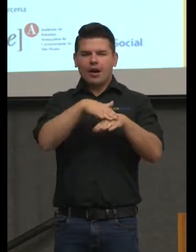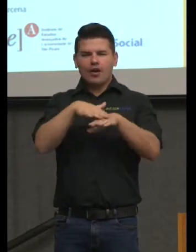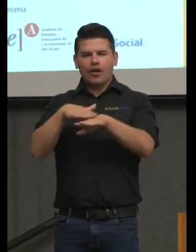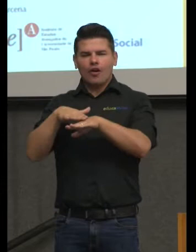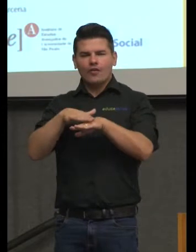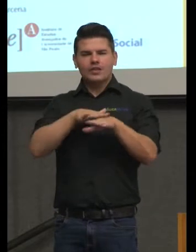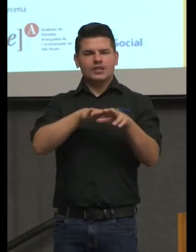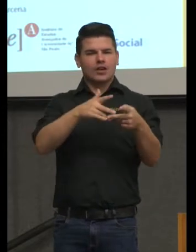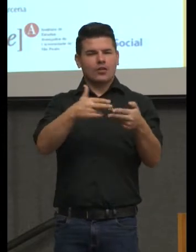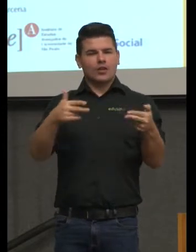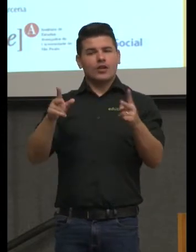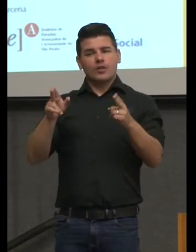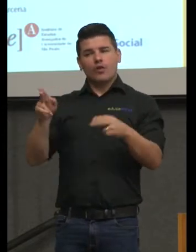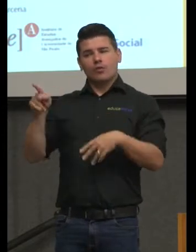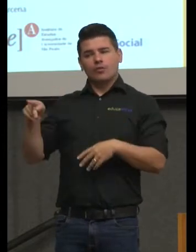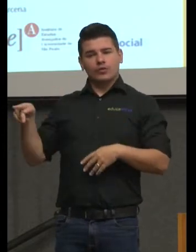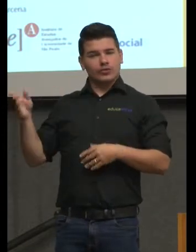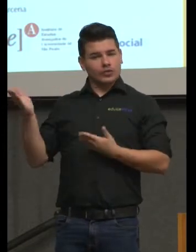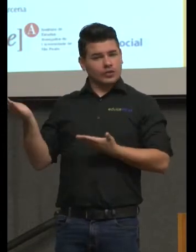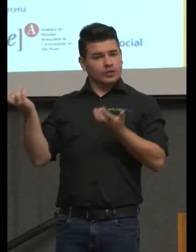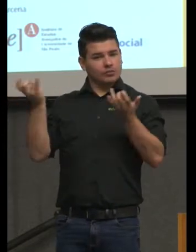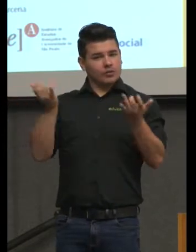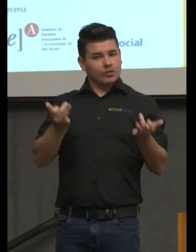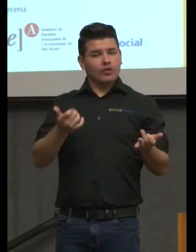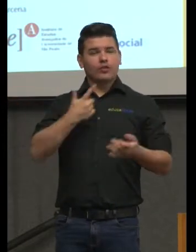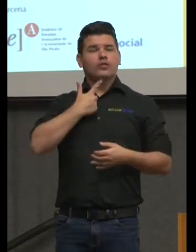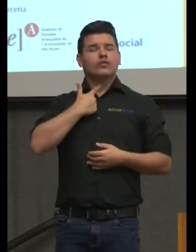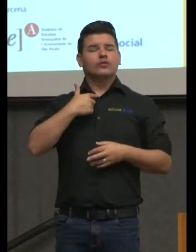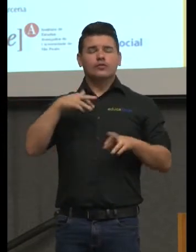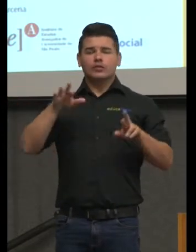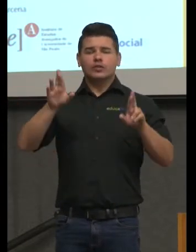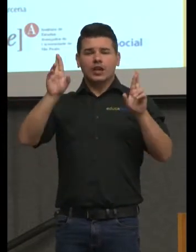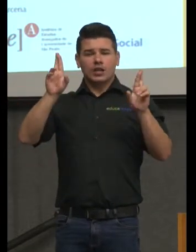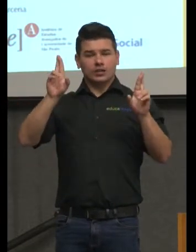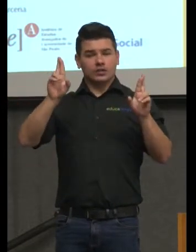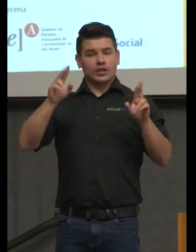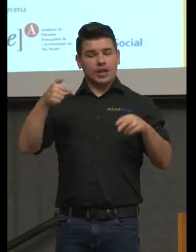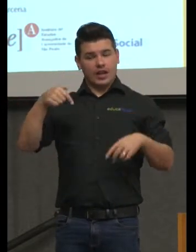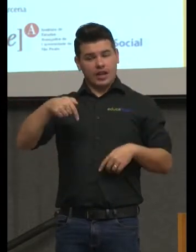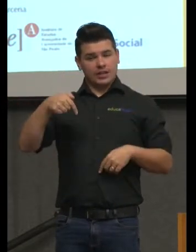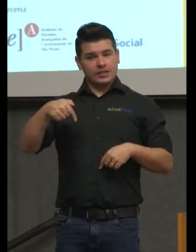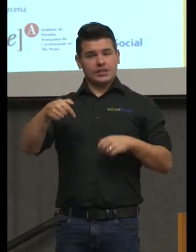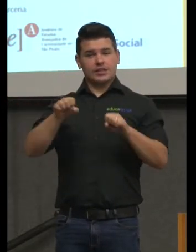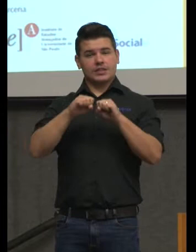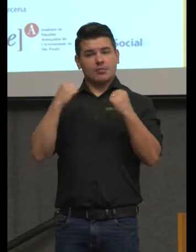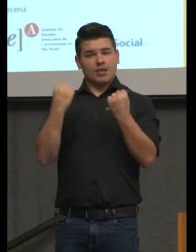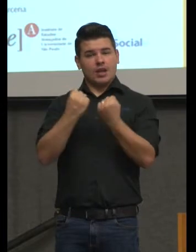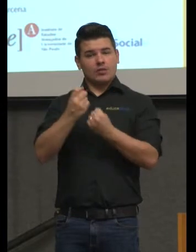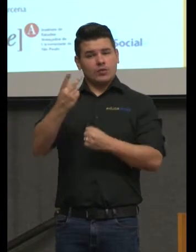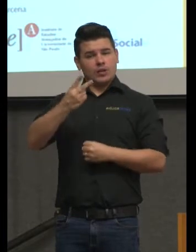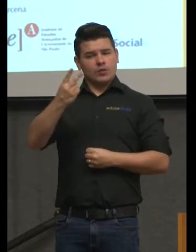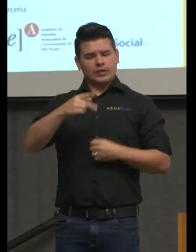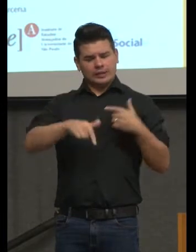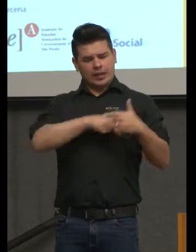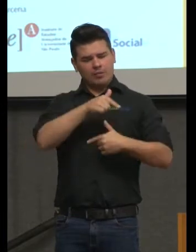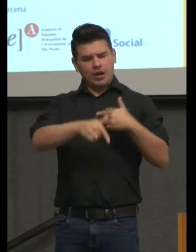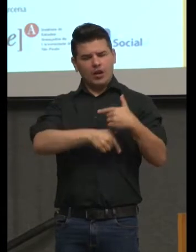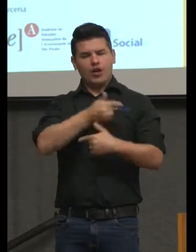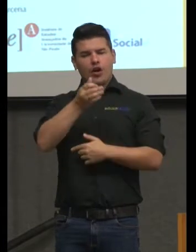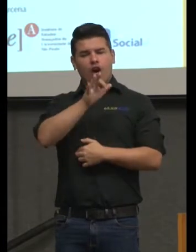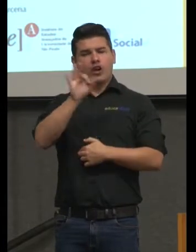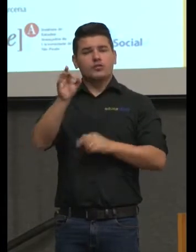que o professor Nilson falou. Apenas desejar que tenhamos uma segunda atividade tão frutífera quanto foi anterior.